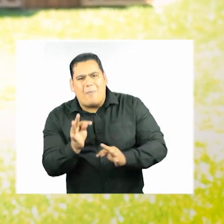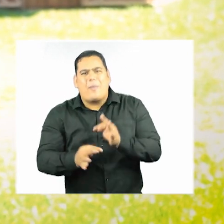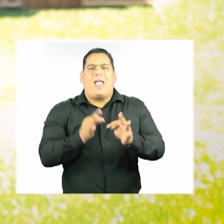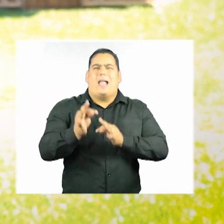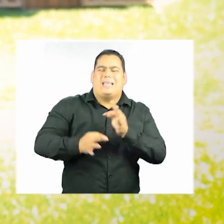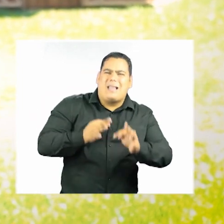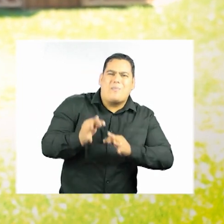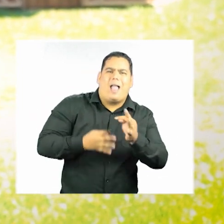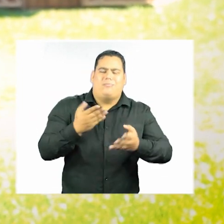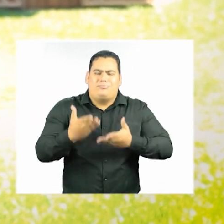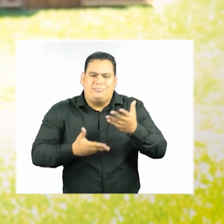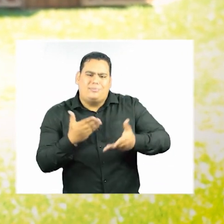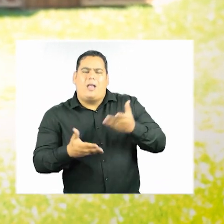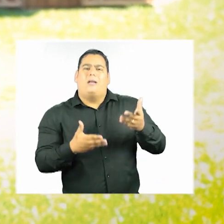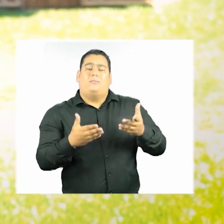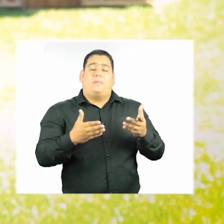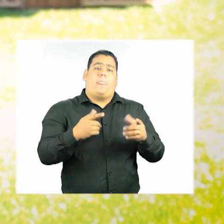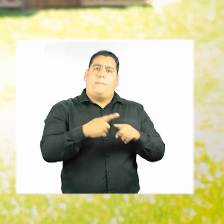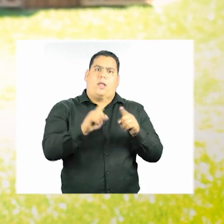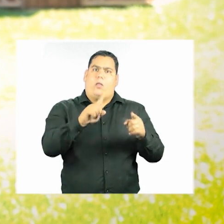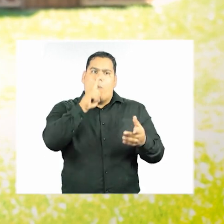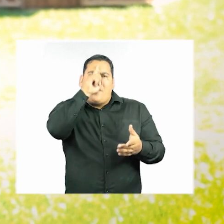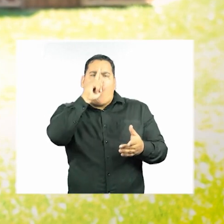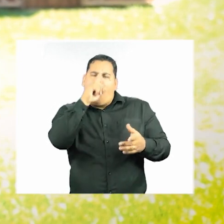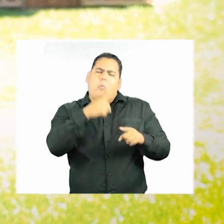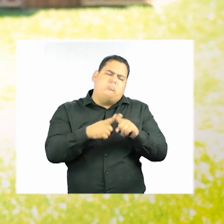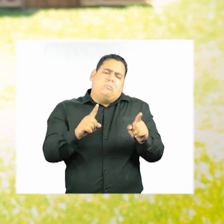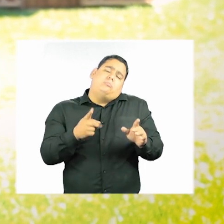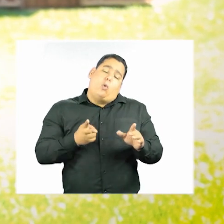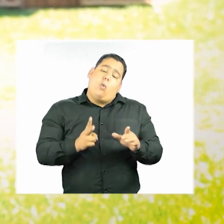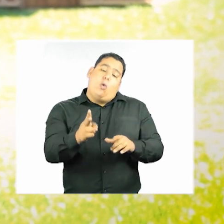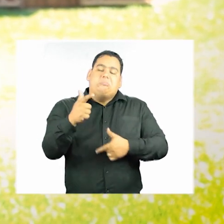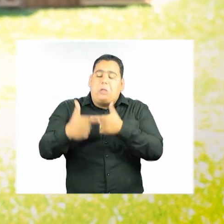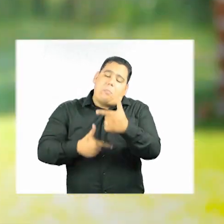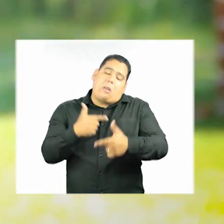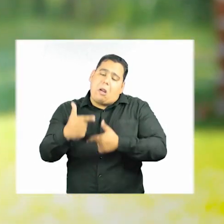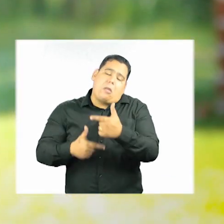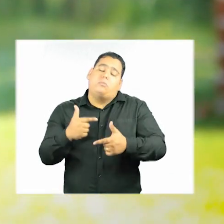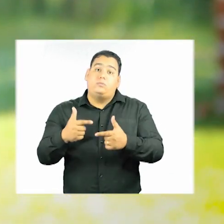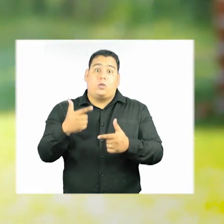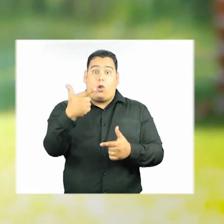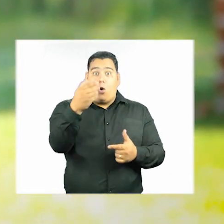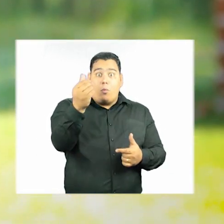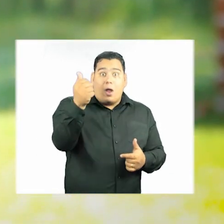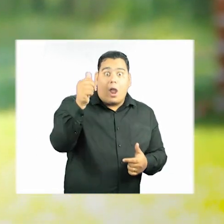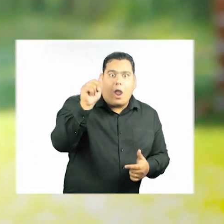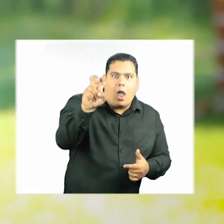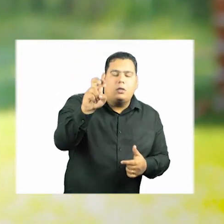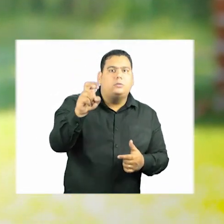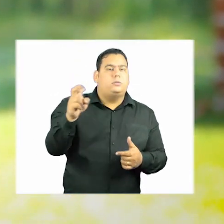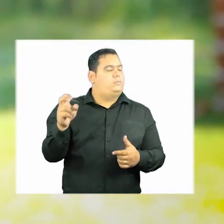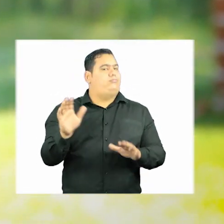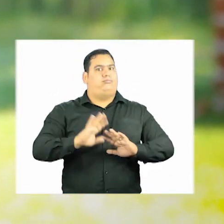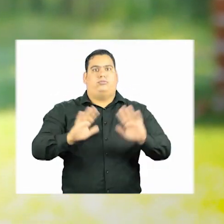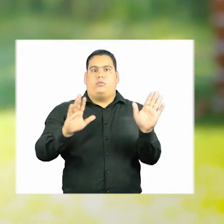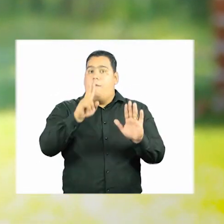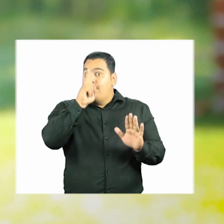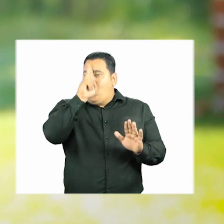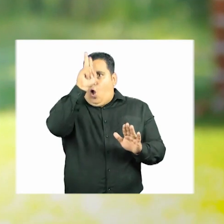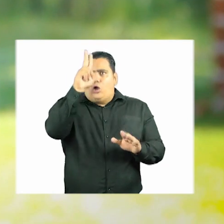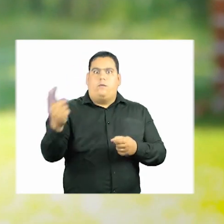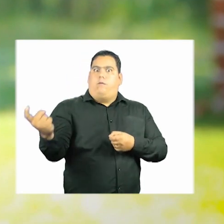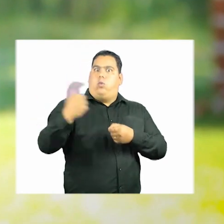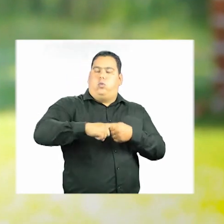alguns procedimentos, menos invasivos, mas continuei trabalhando. Mas em 2015 ele veio muito